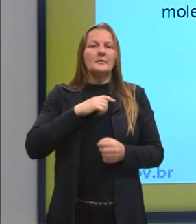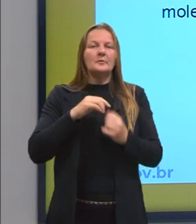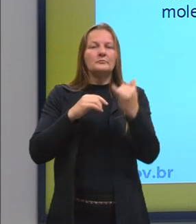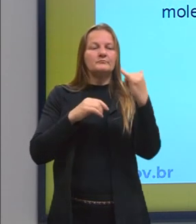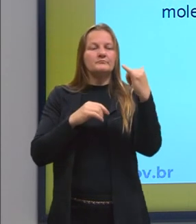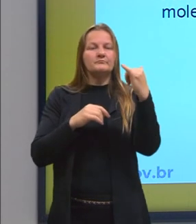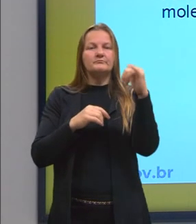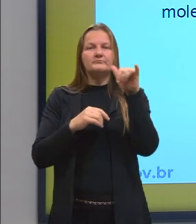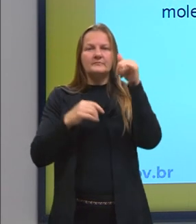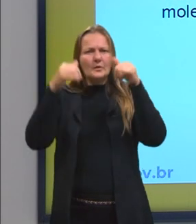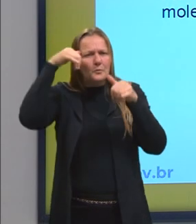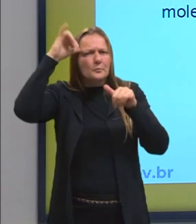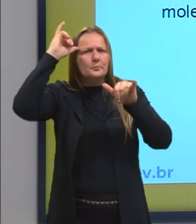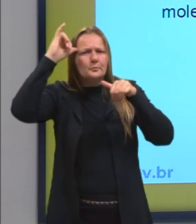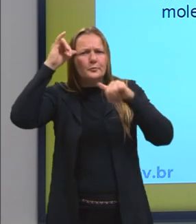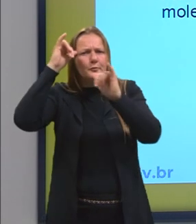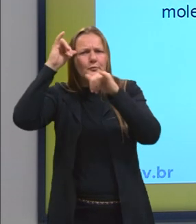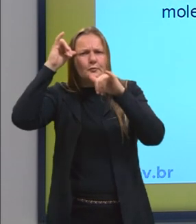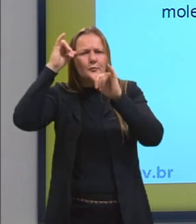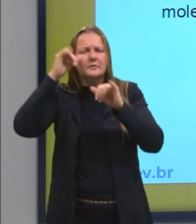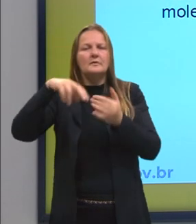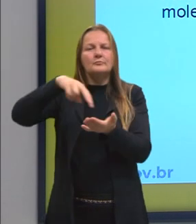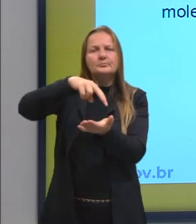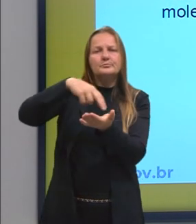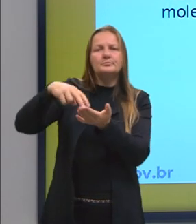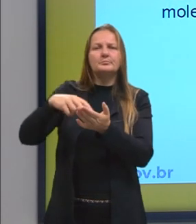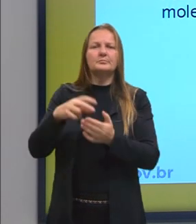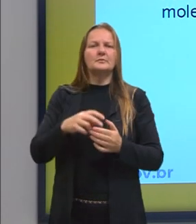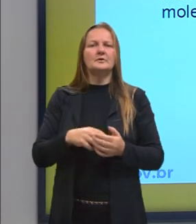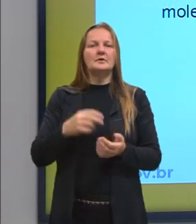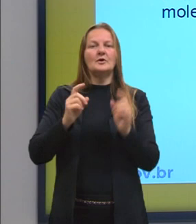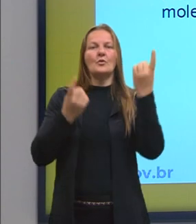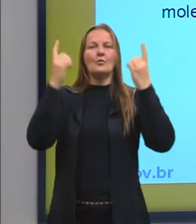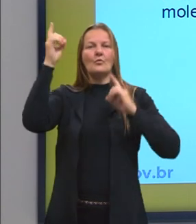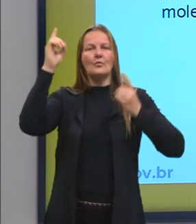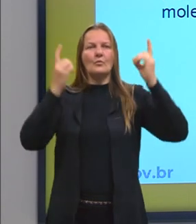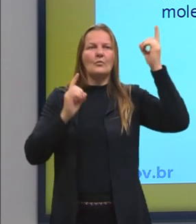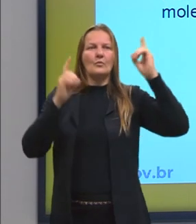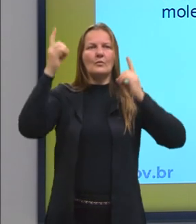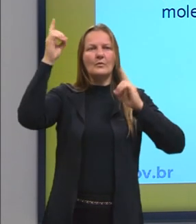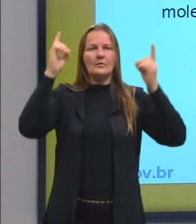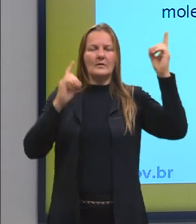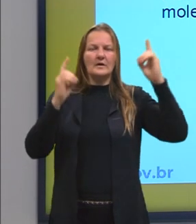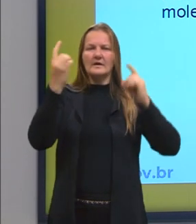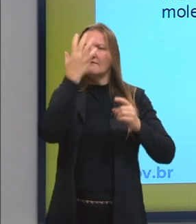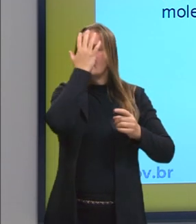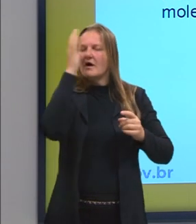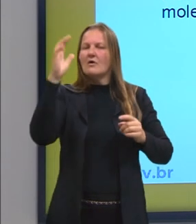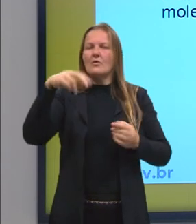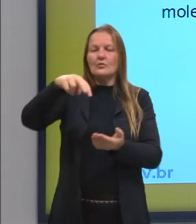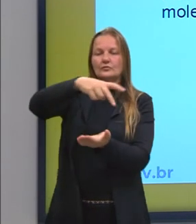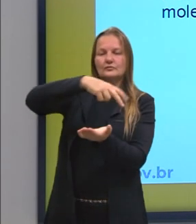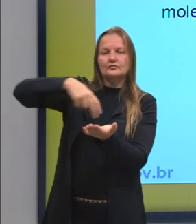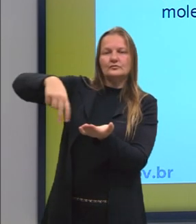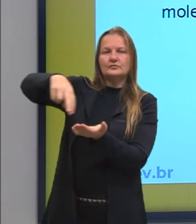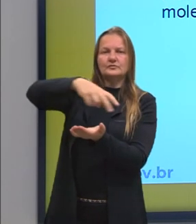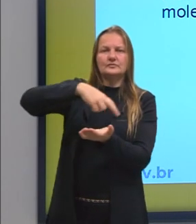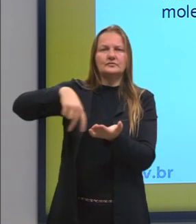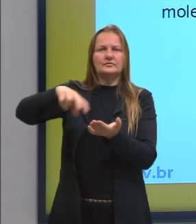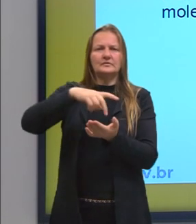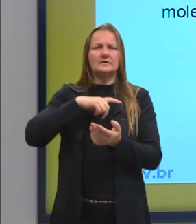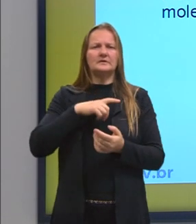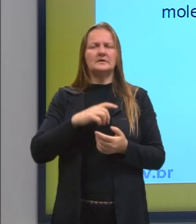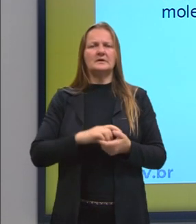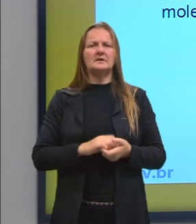-meu-boi, maracatu, caboclinhos, carnaval, também praticado no nordeste, ciranda, terno de